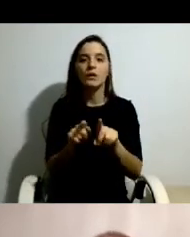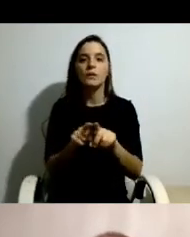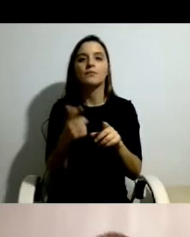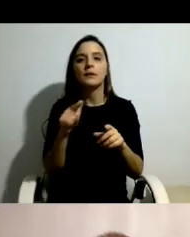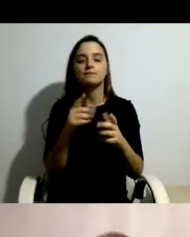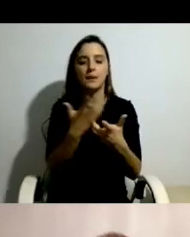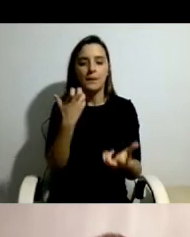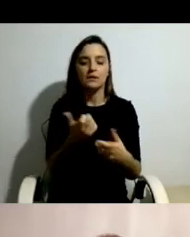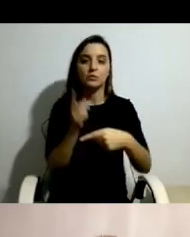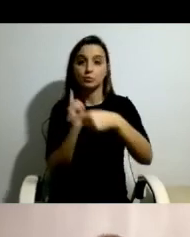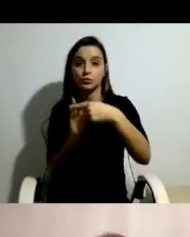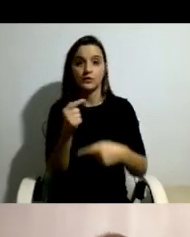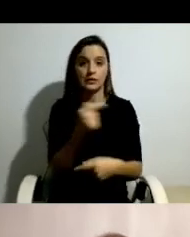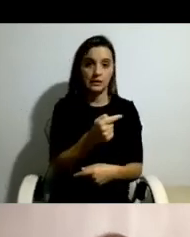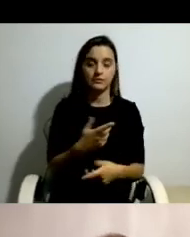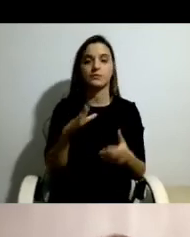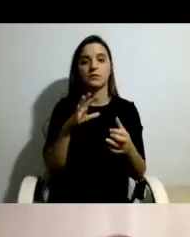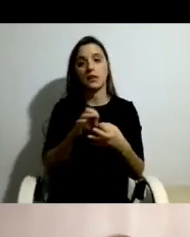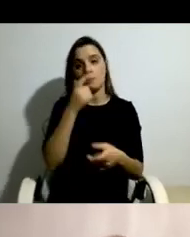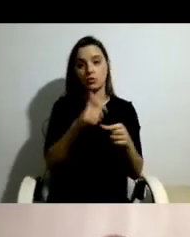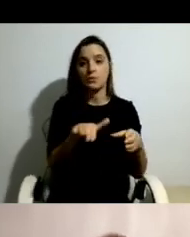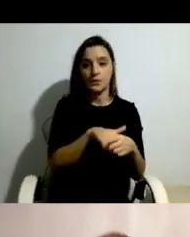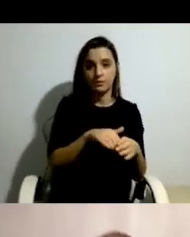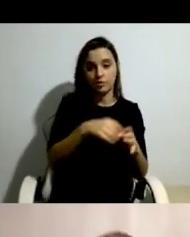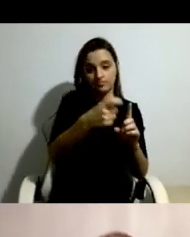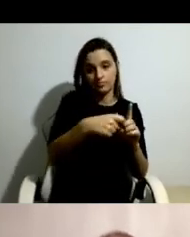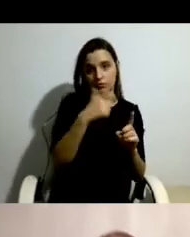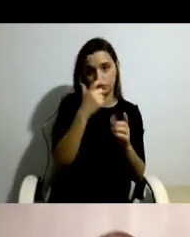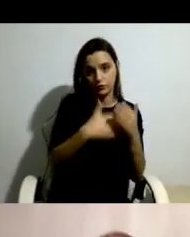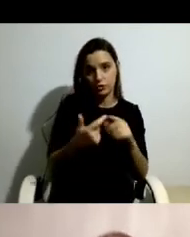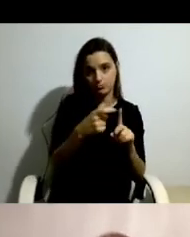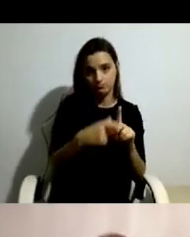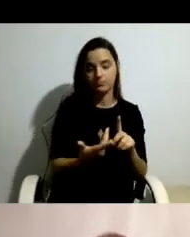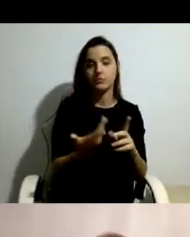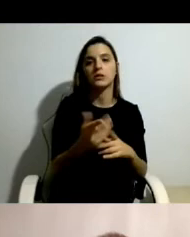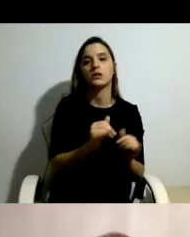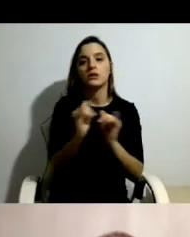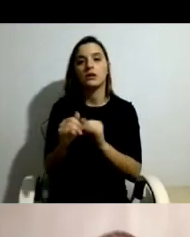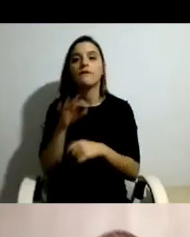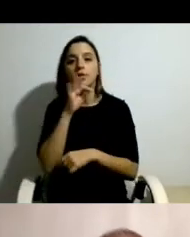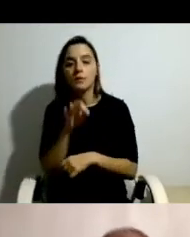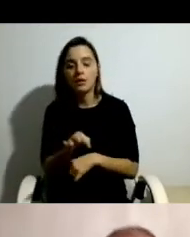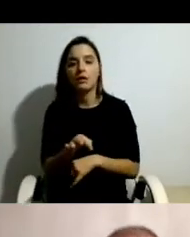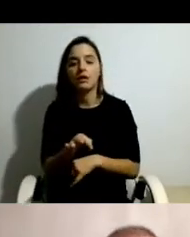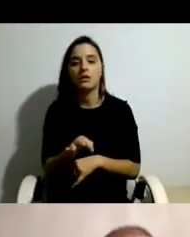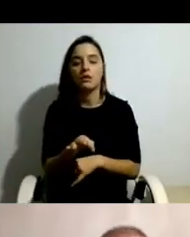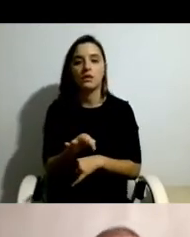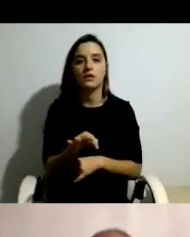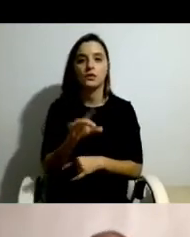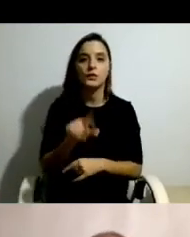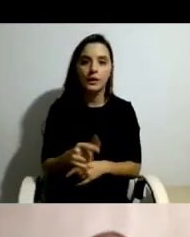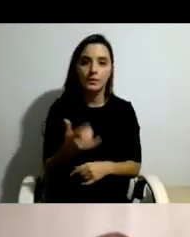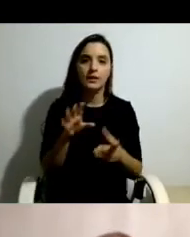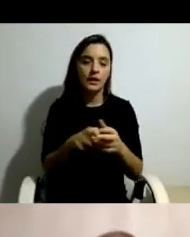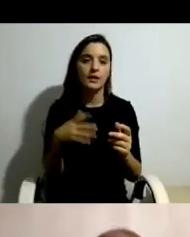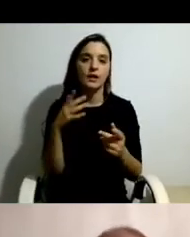sobre as participantes, utilizadores, sobre as famílias e sobre as assistentes